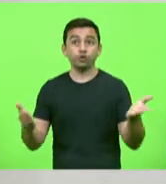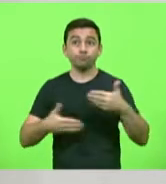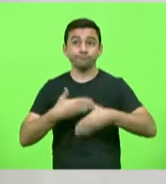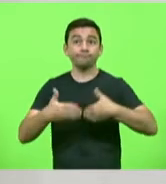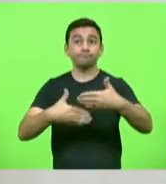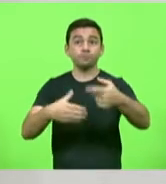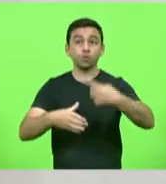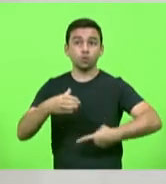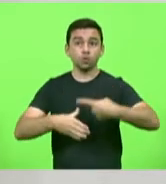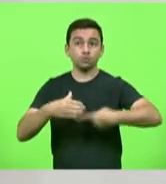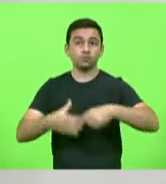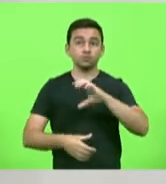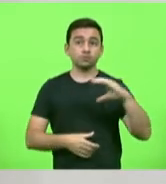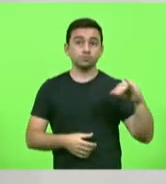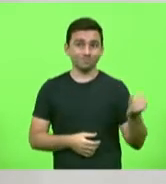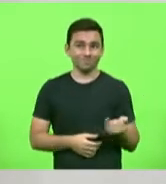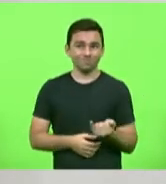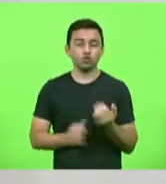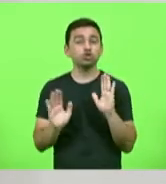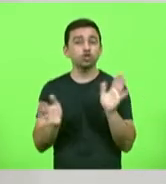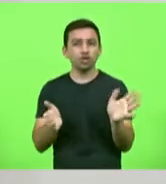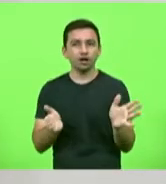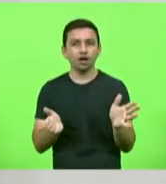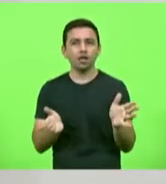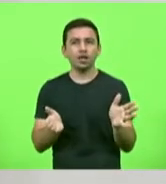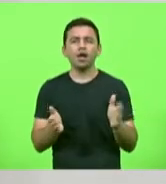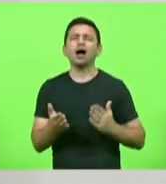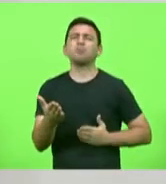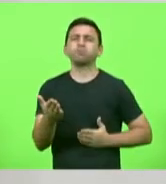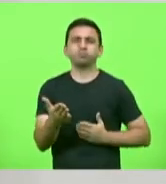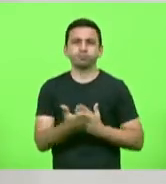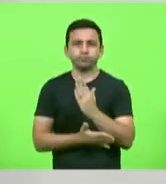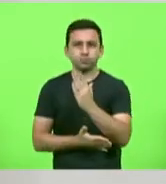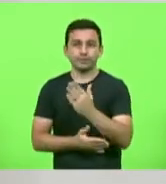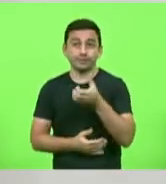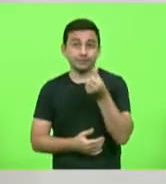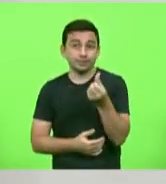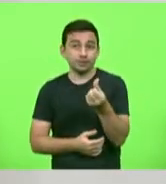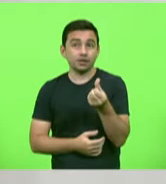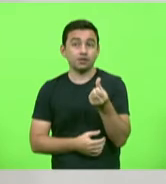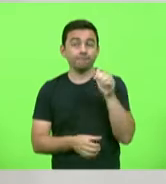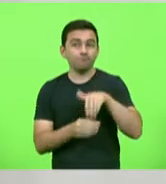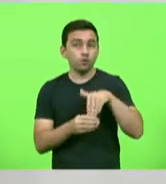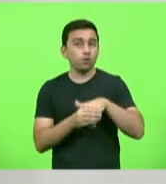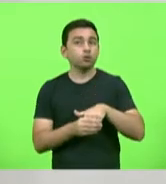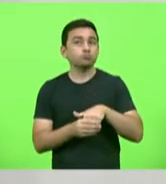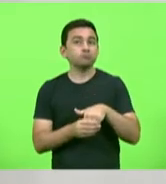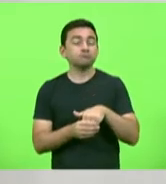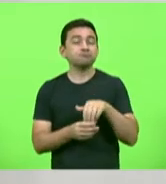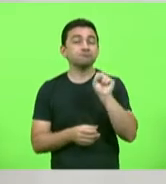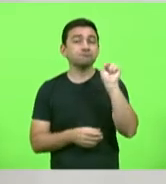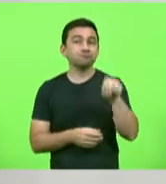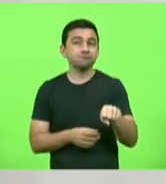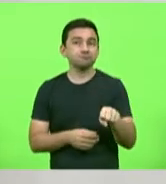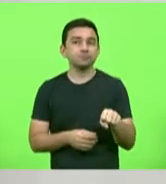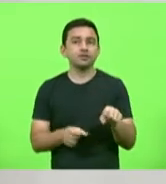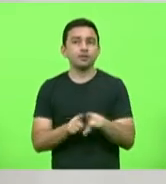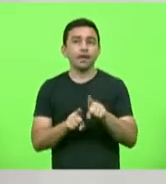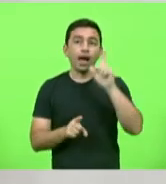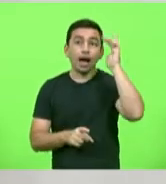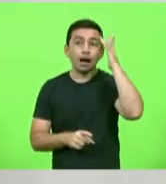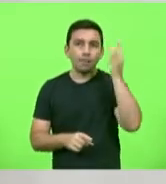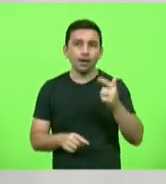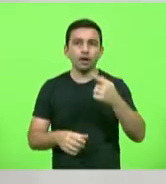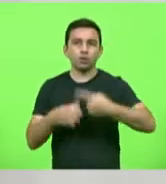Comissão de Constituição e Justiça, que foi aprovado com 6 votos favoráveis, que segue amanhã para a Comissão de